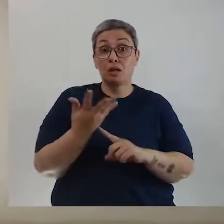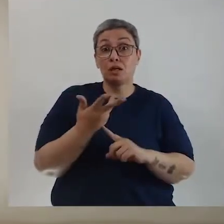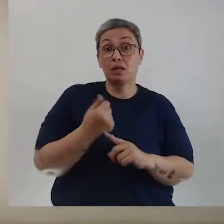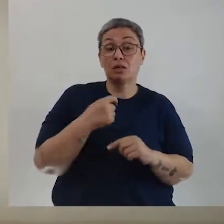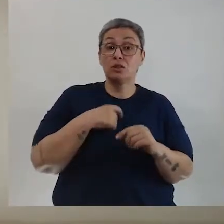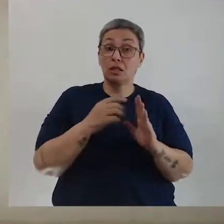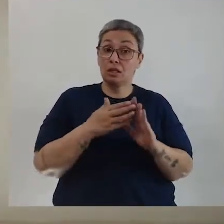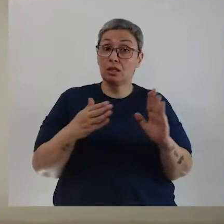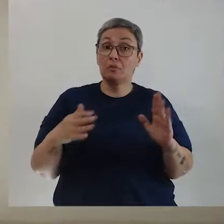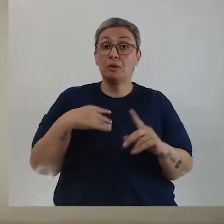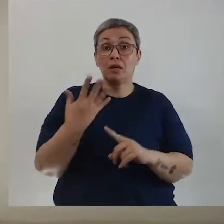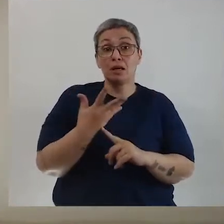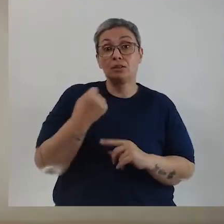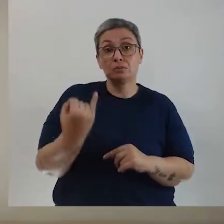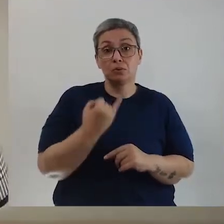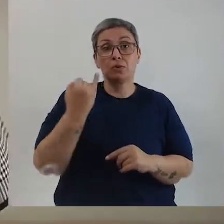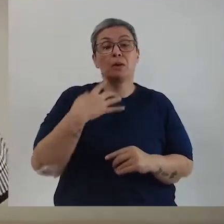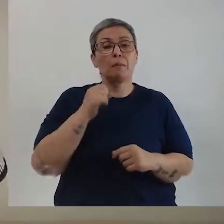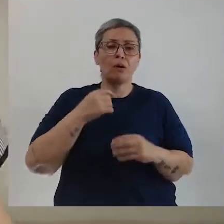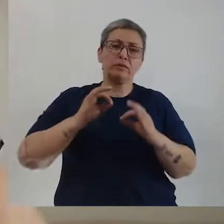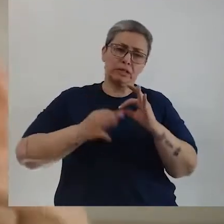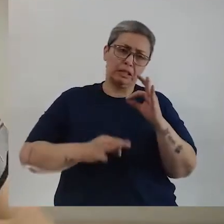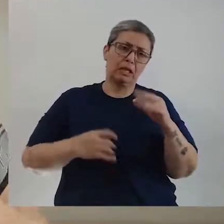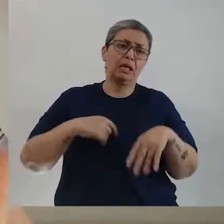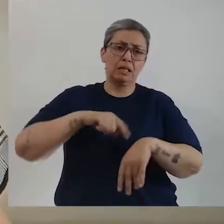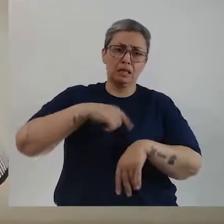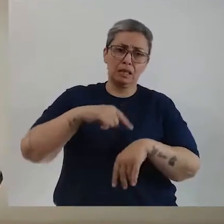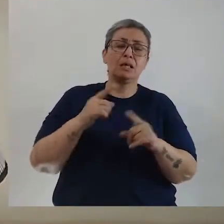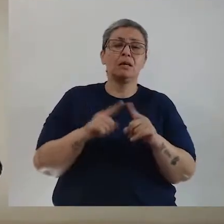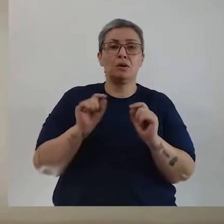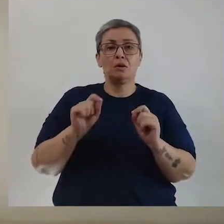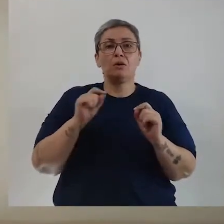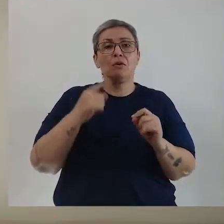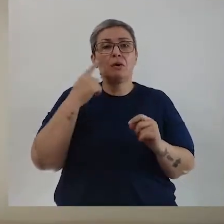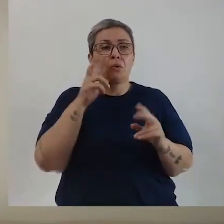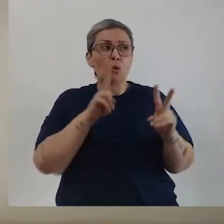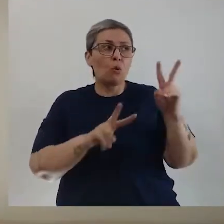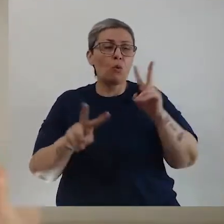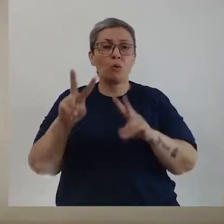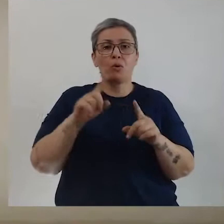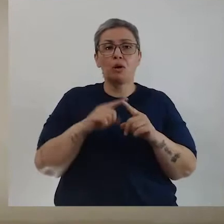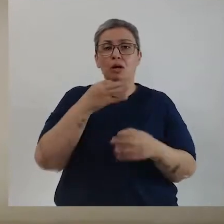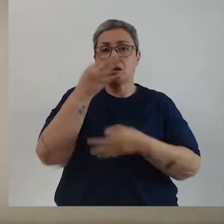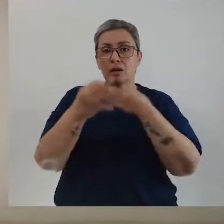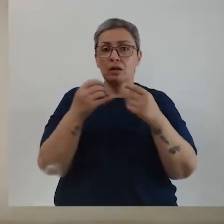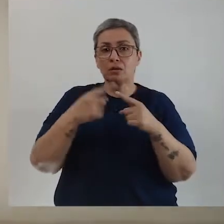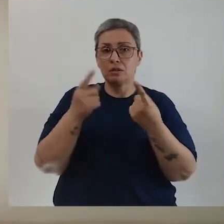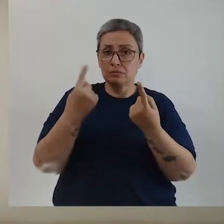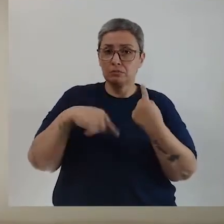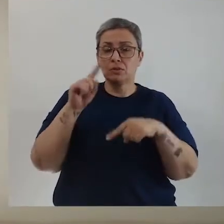sobre arte. A gente já está falando há um tempo, e arte é tão importante que a gente pode falar durante muito tempo. Vamos falar um pouco sobre o olhar observador,